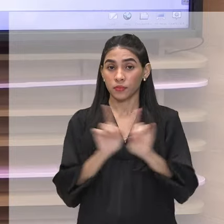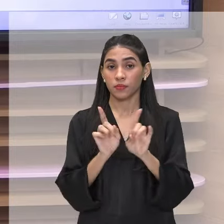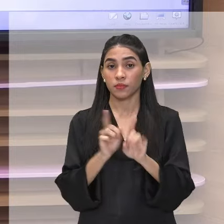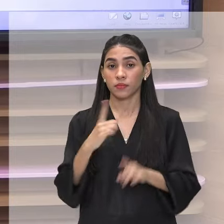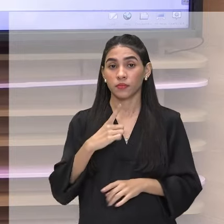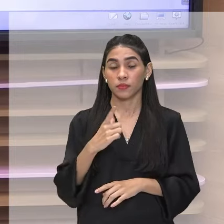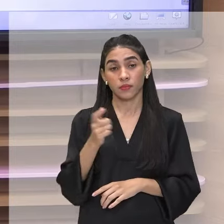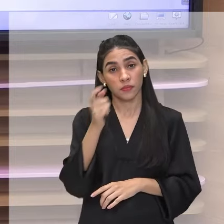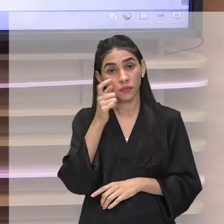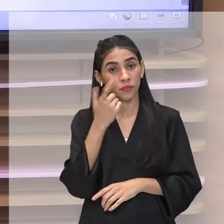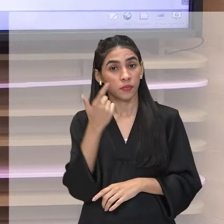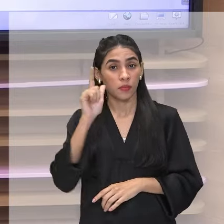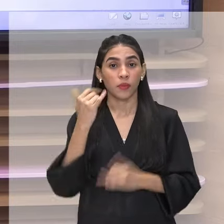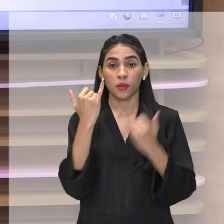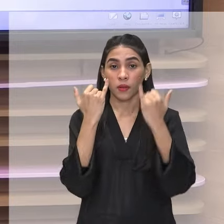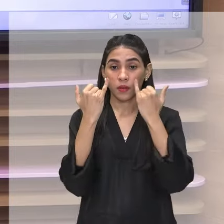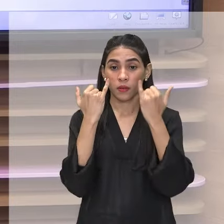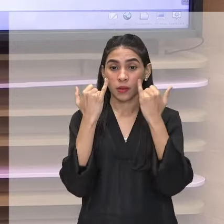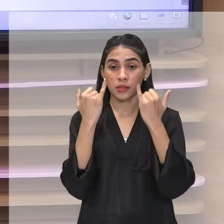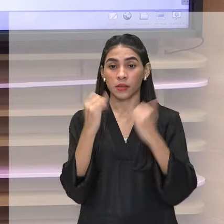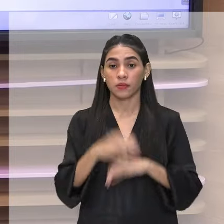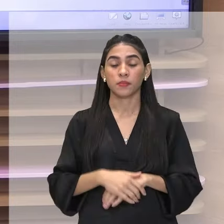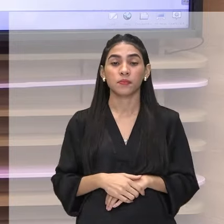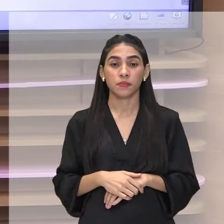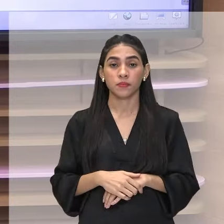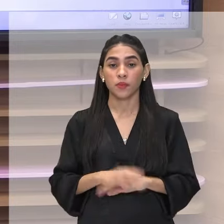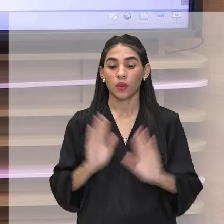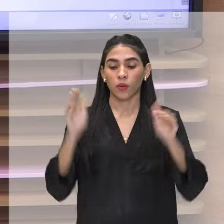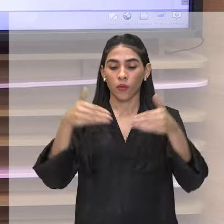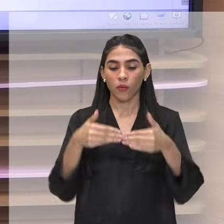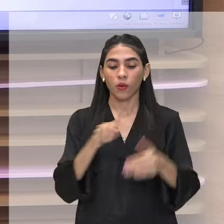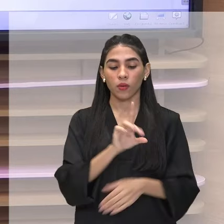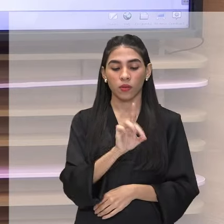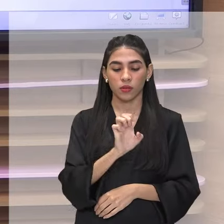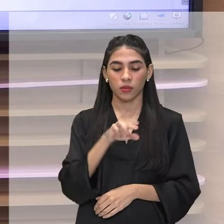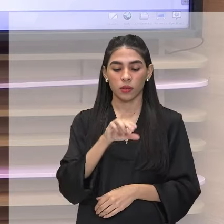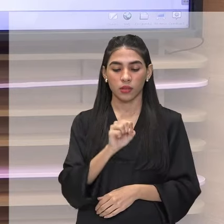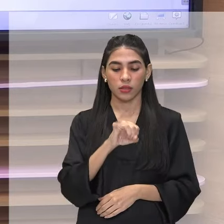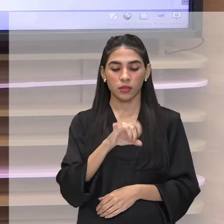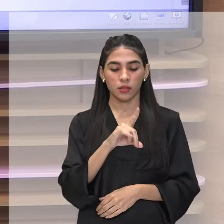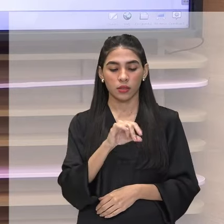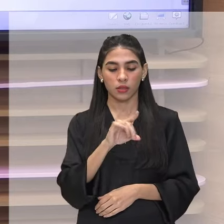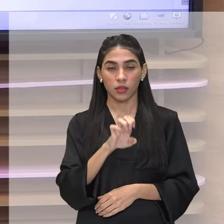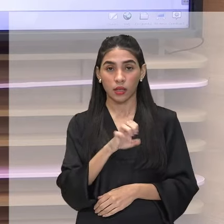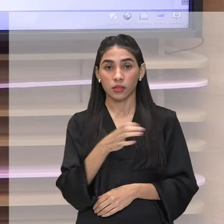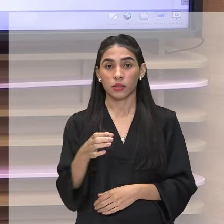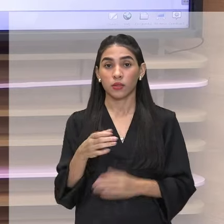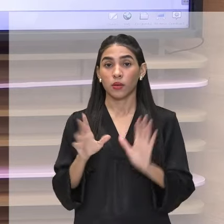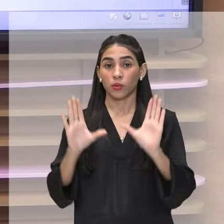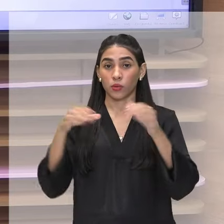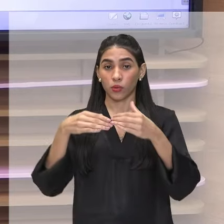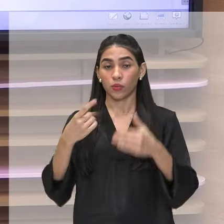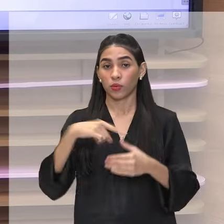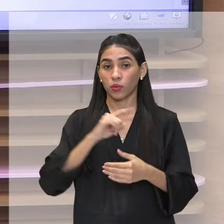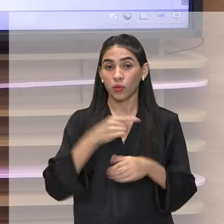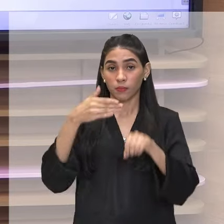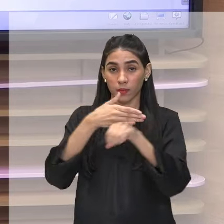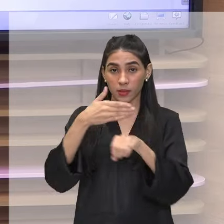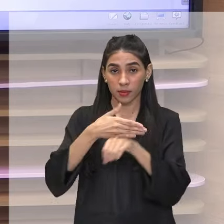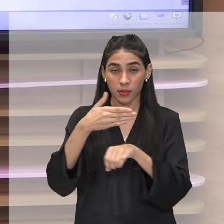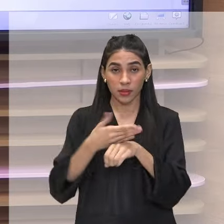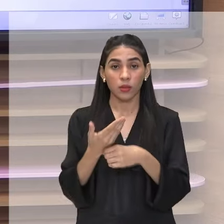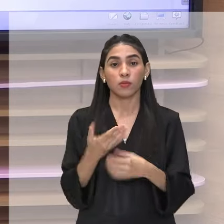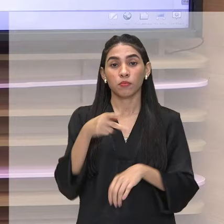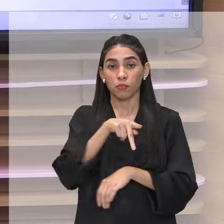outras informações ainda voltadas à densidade populacional, a gente trouxe a participação de um professor de